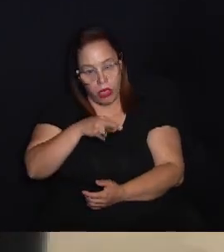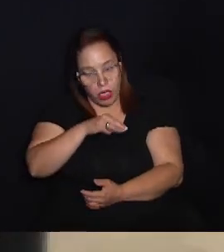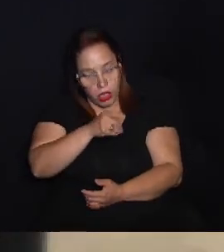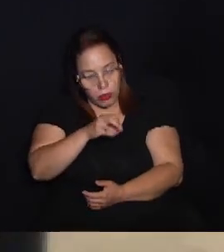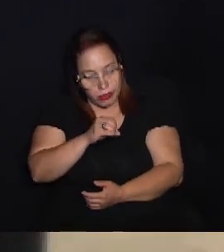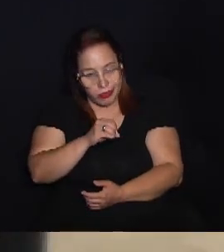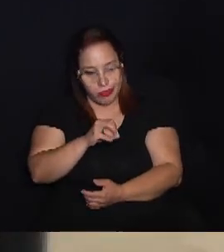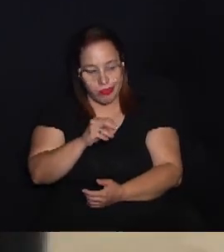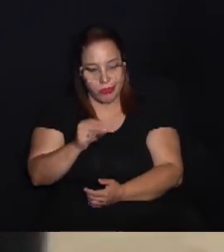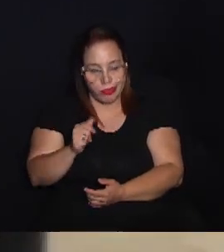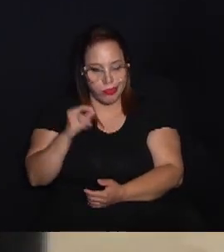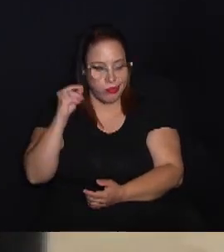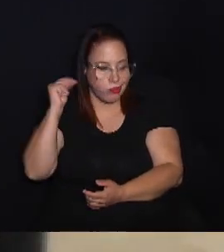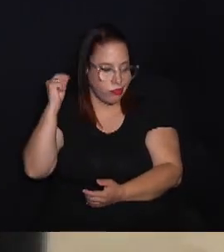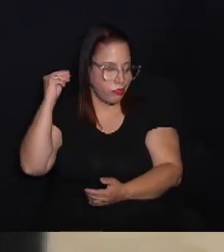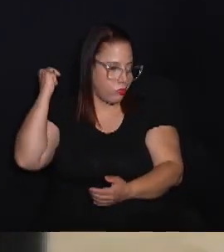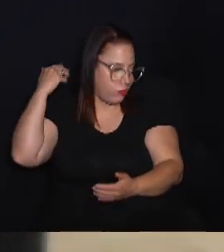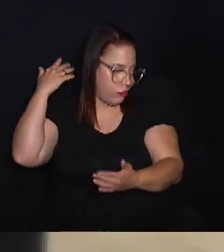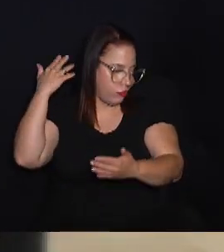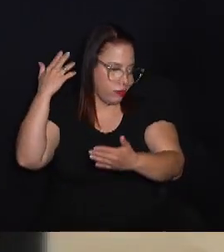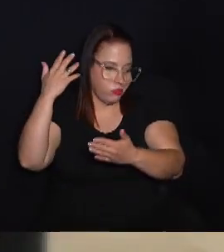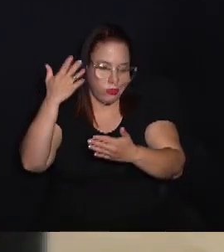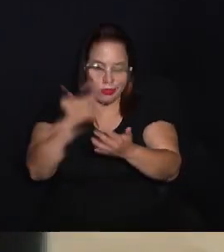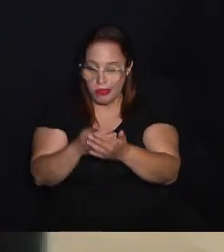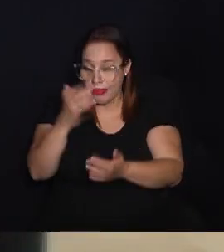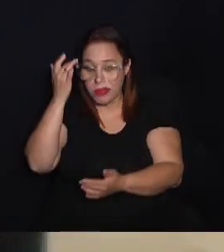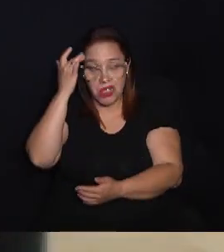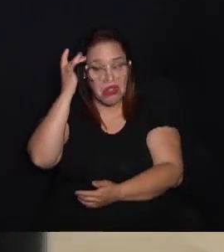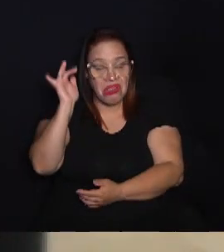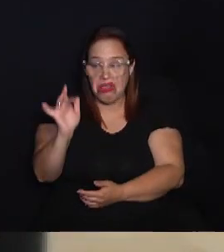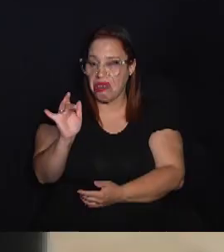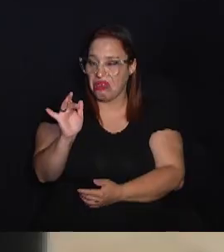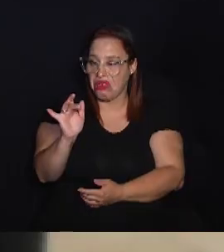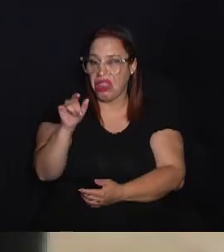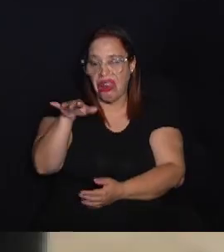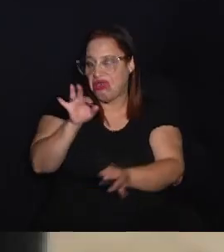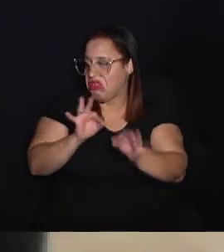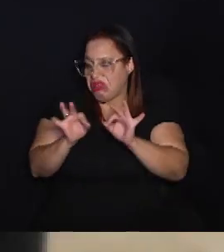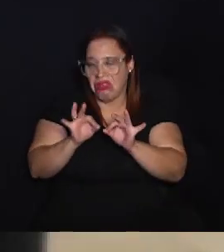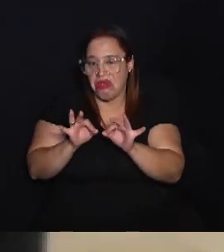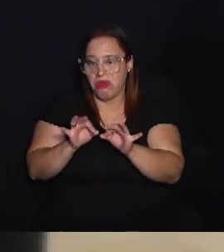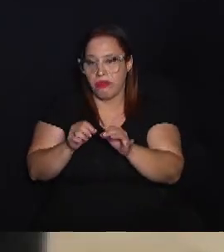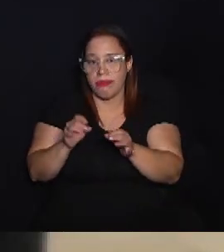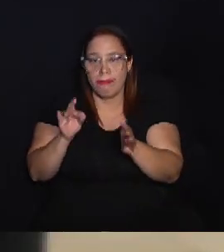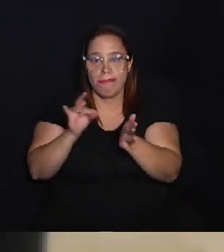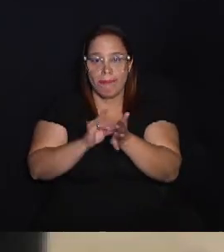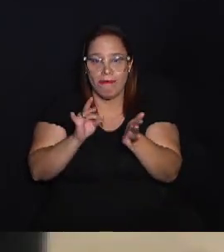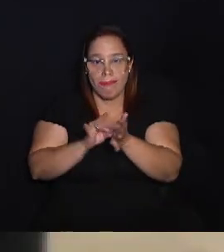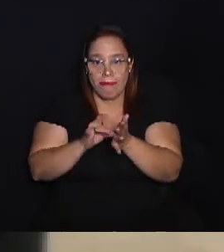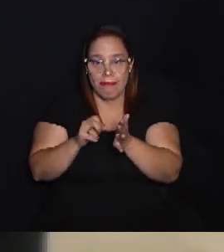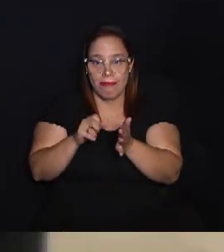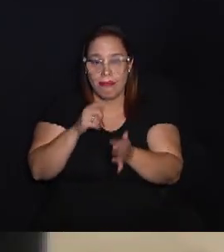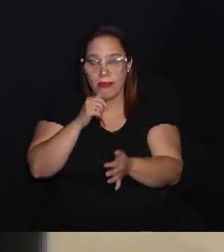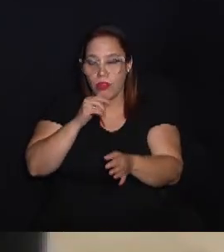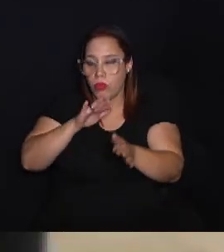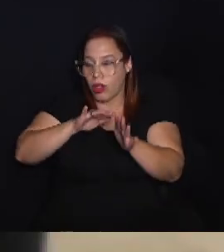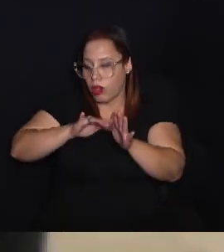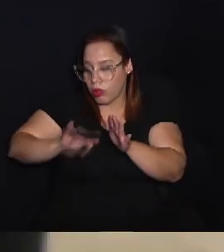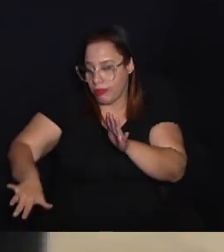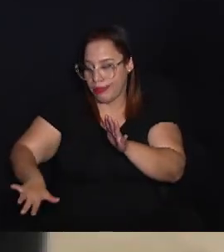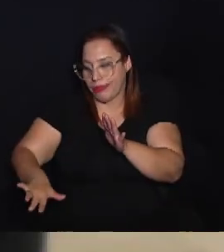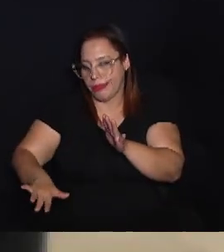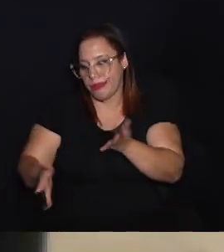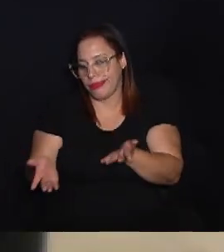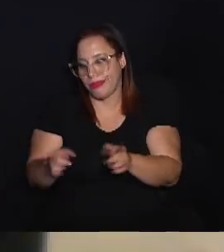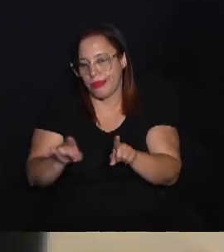ou uma conta que já vem há muito tempo com vazamento que você nem sabe que tem, acredita que aquele é o seu padrão de consumo, mas na verdade está pagando por uma água que você está